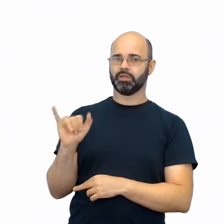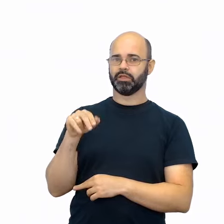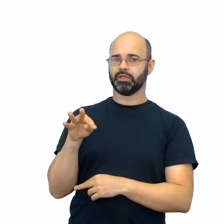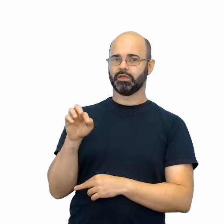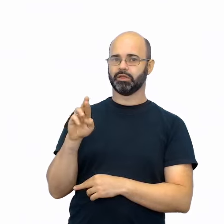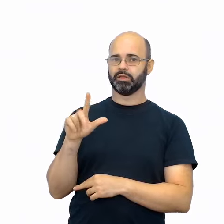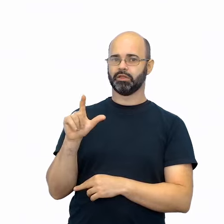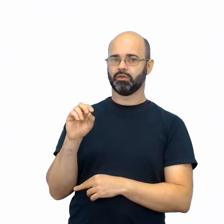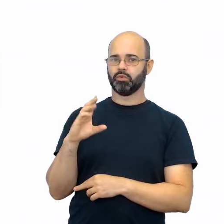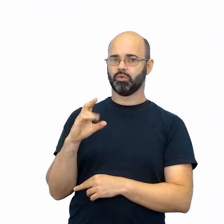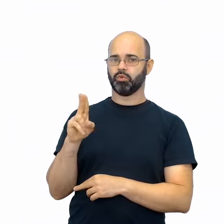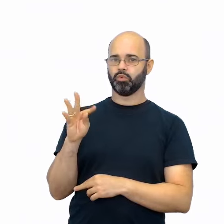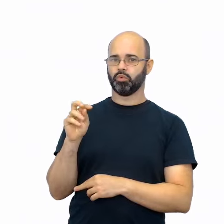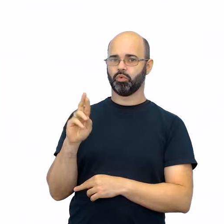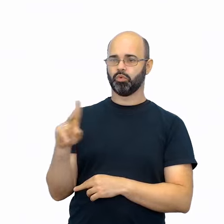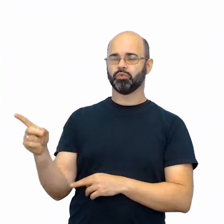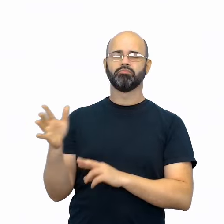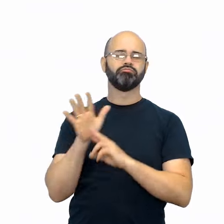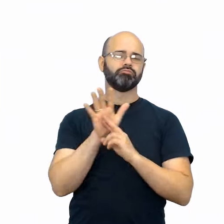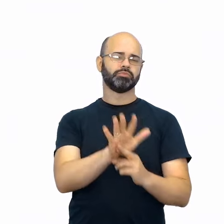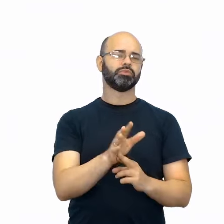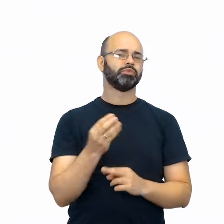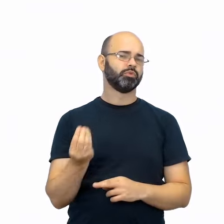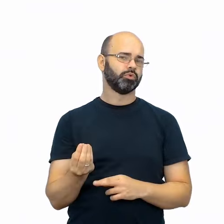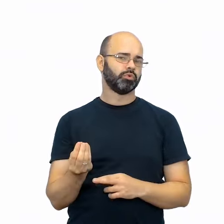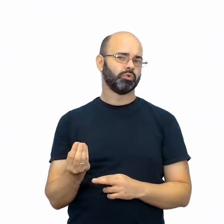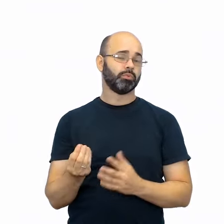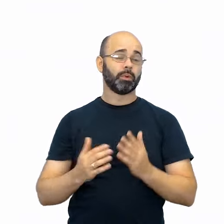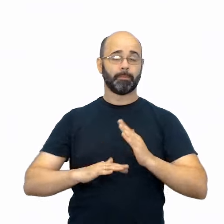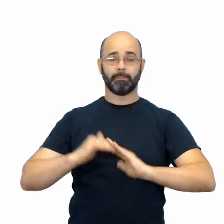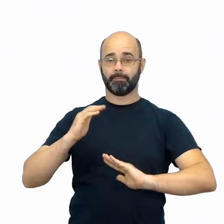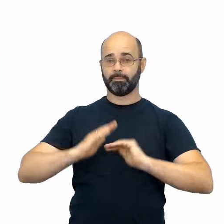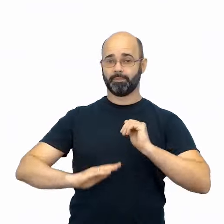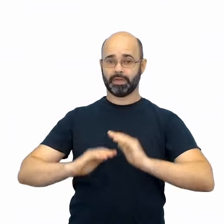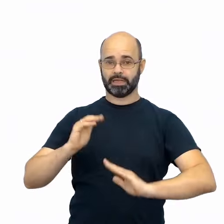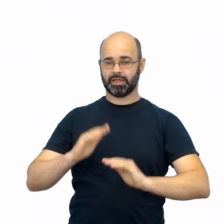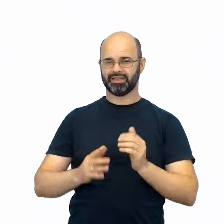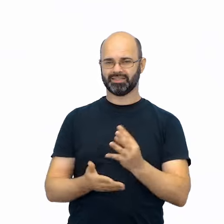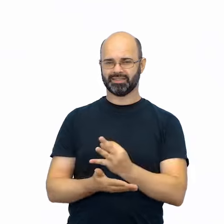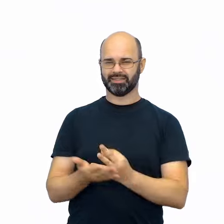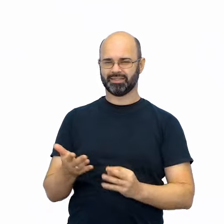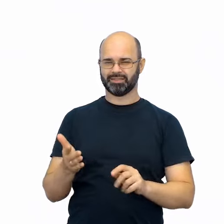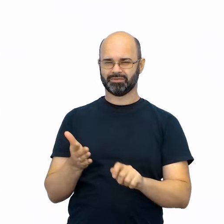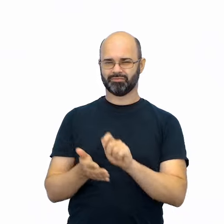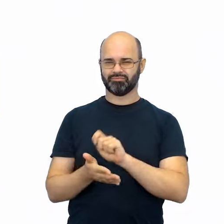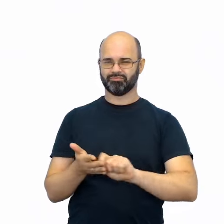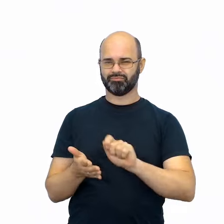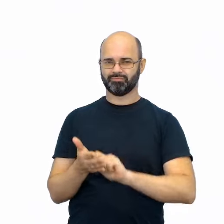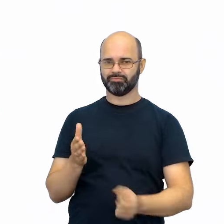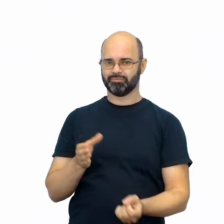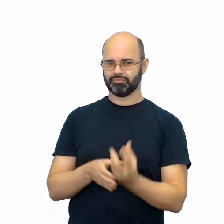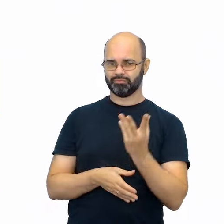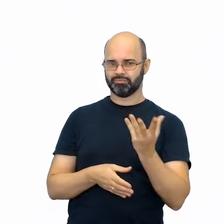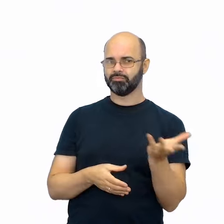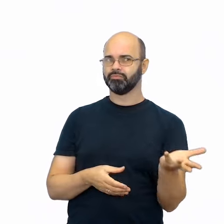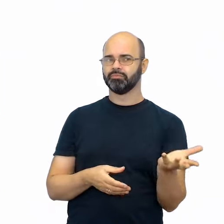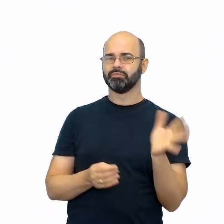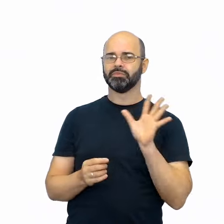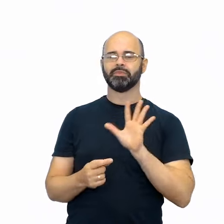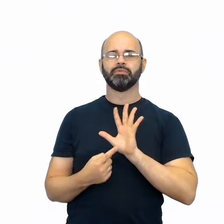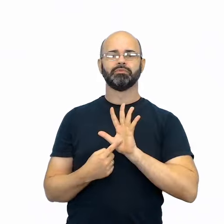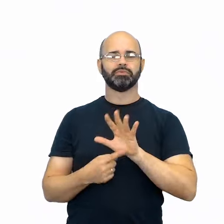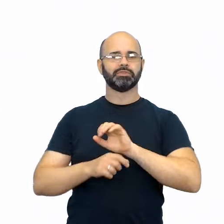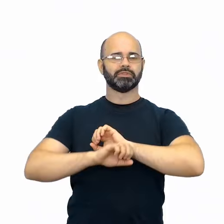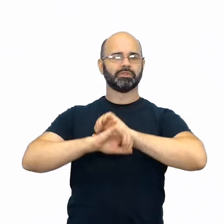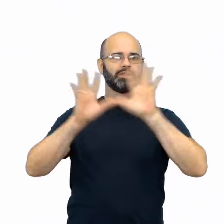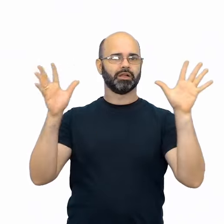De que modo e por que é fundamental, nas práticas de produção textual, evidenciar quem é o